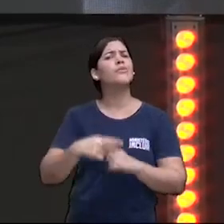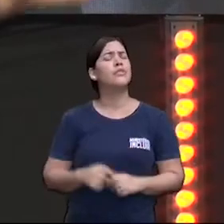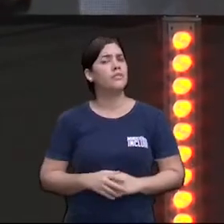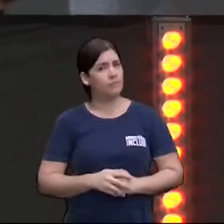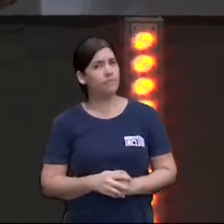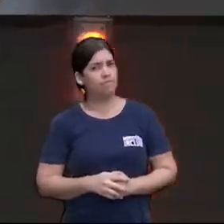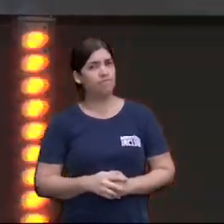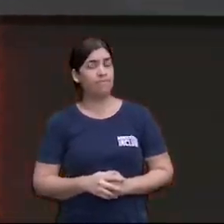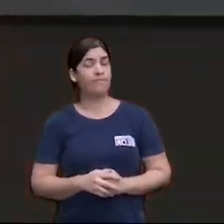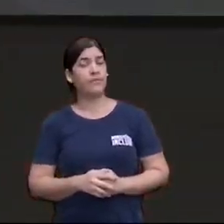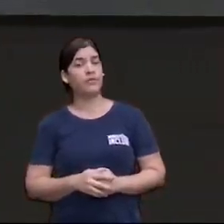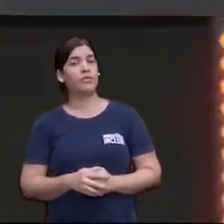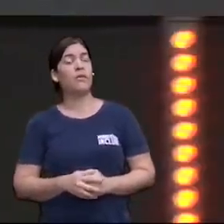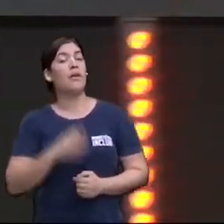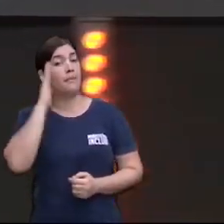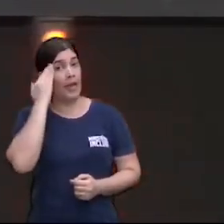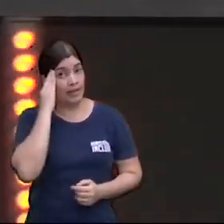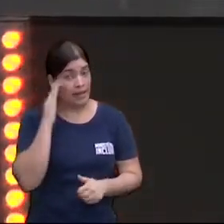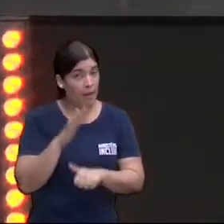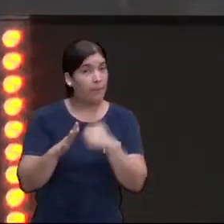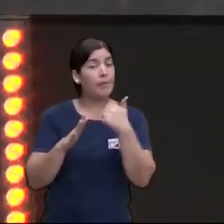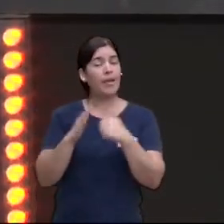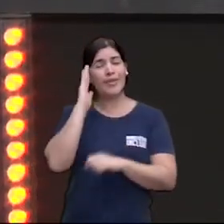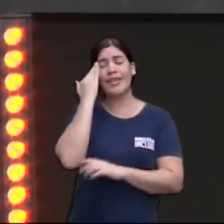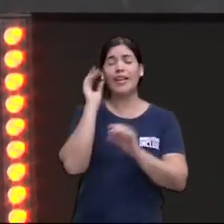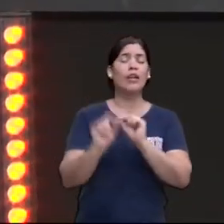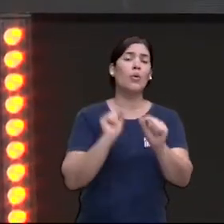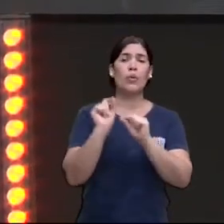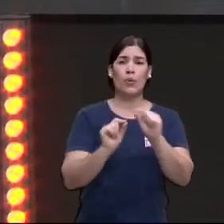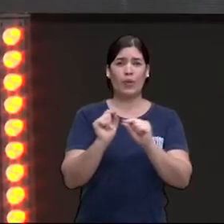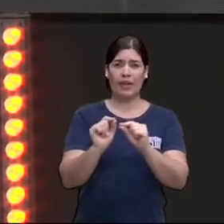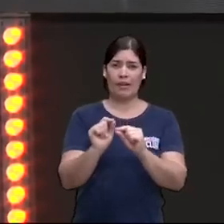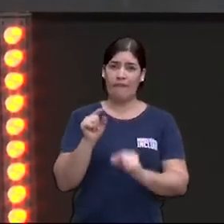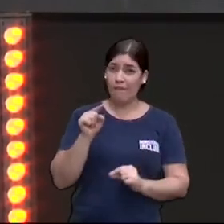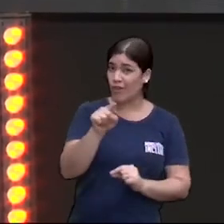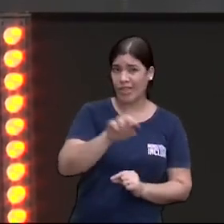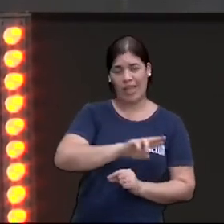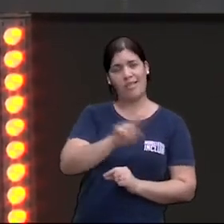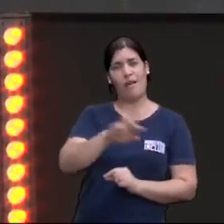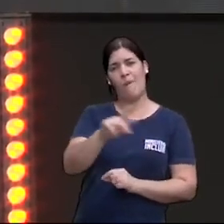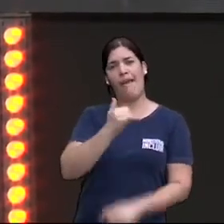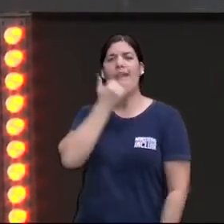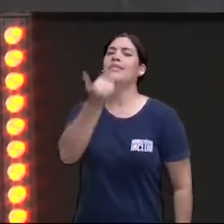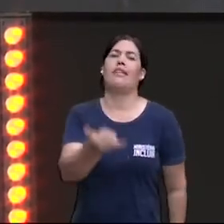Para entender isso, você precisa entender que você não é um acidente.